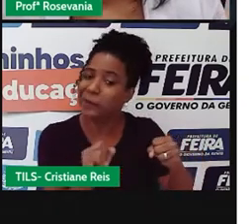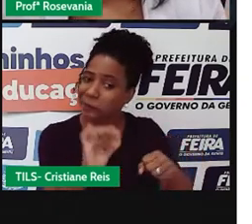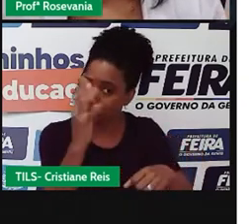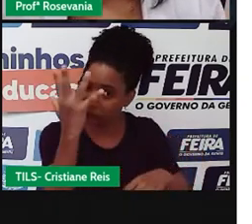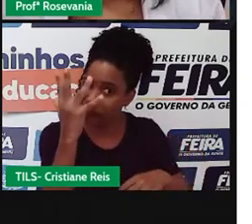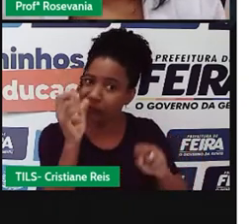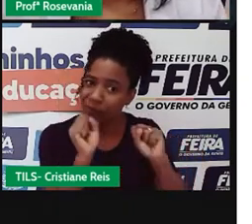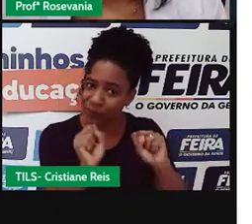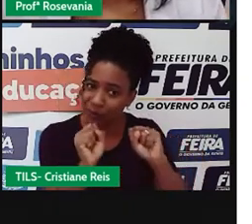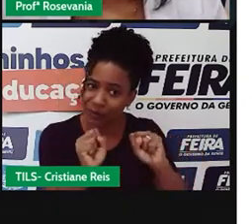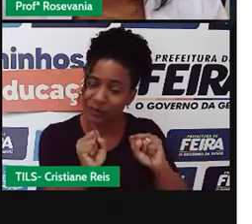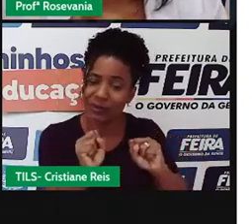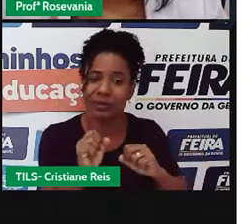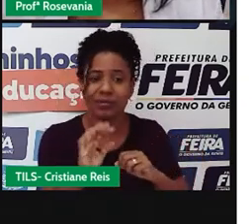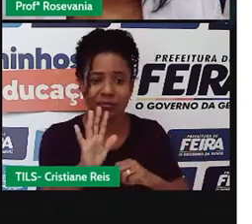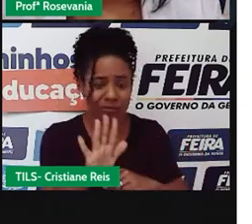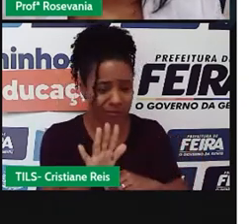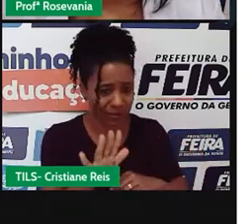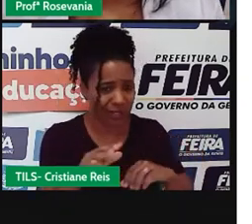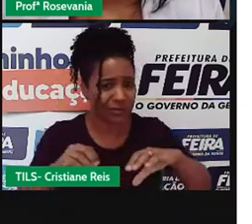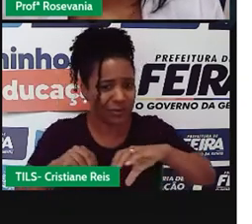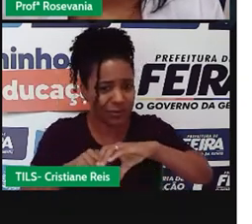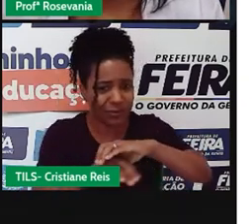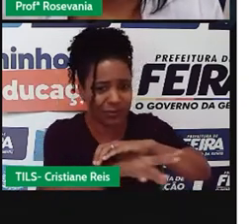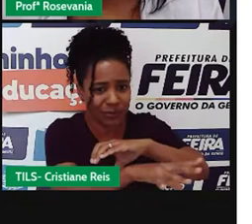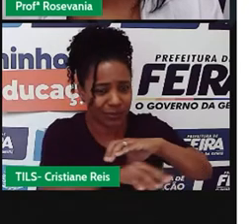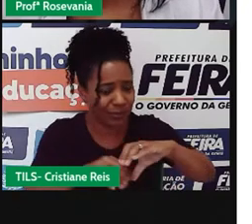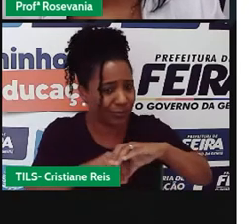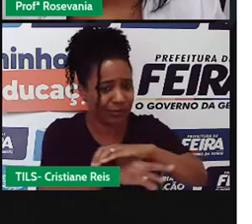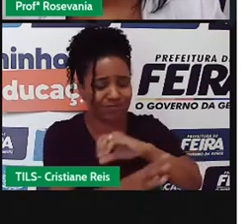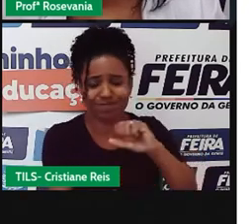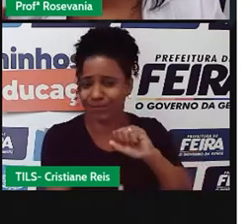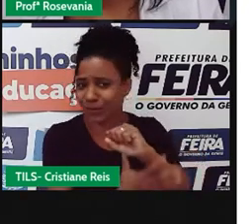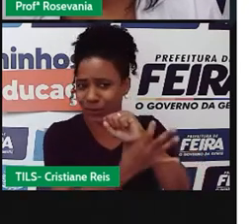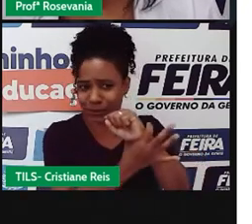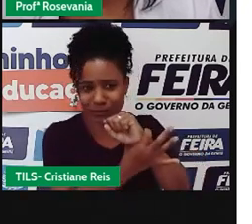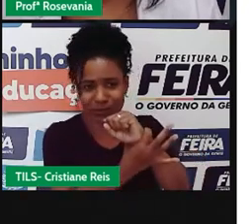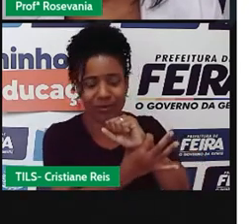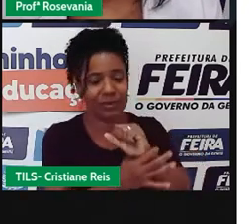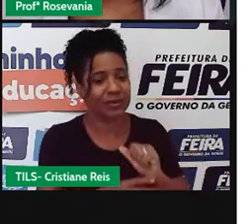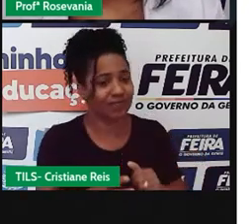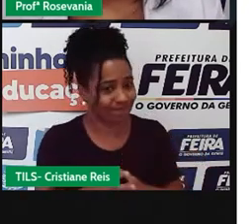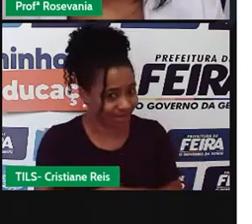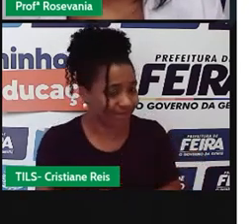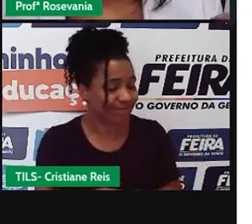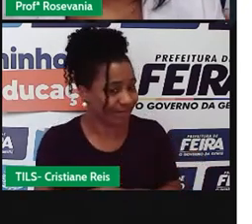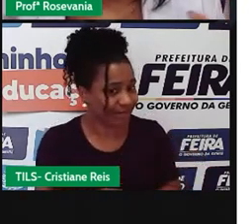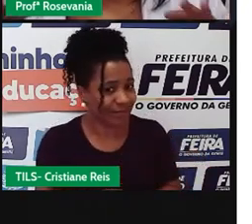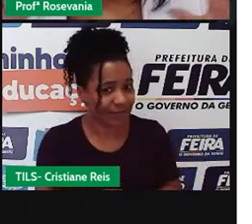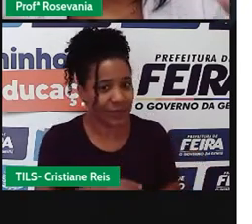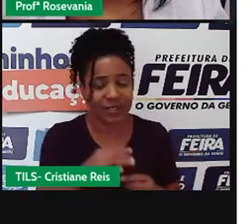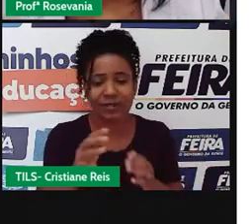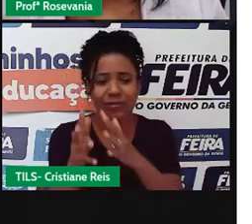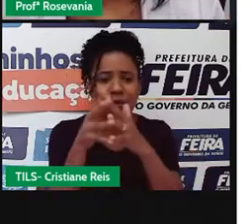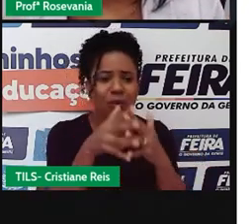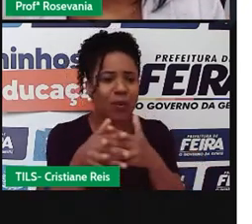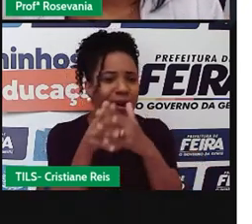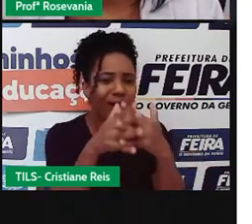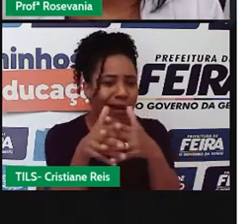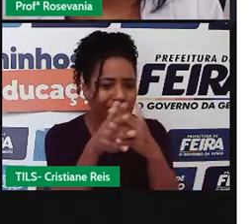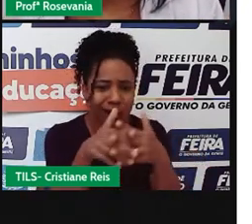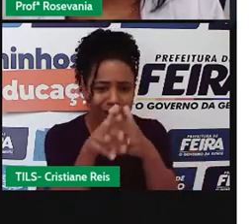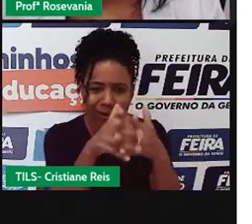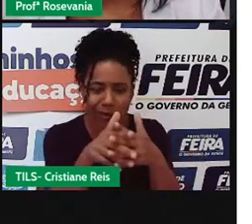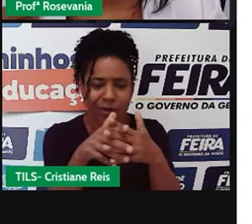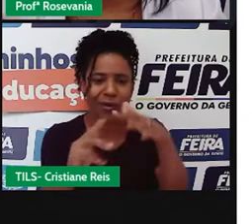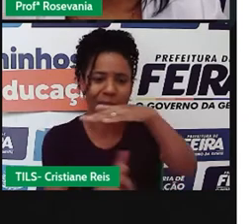Mas, eles são transportados de forma segura, eu imagino um acidente, né, com um caminhão transportando algum tipo